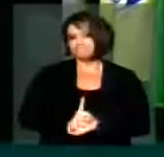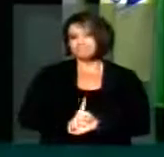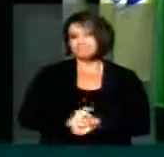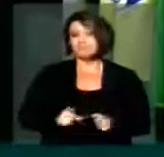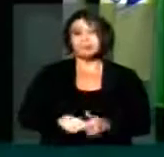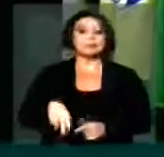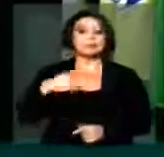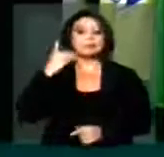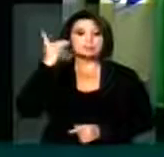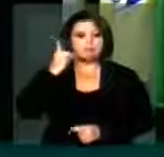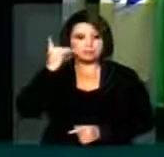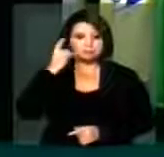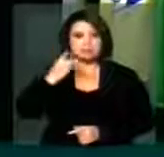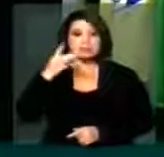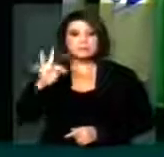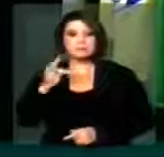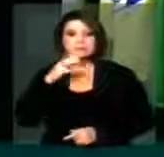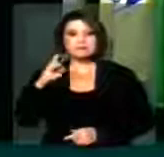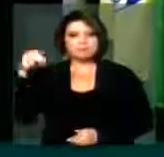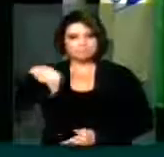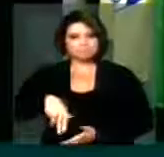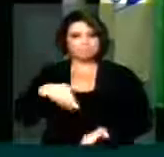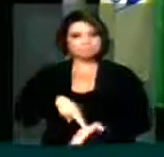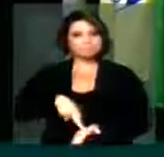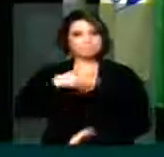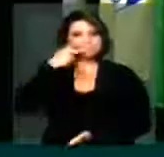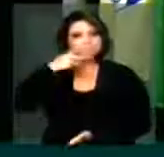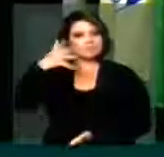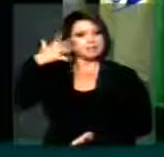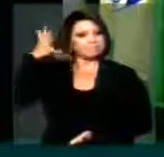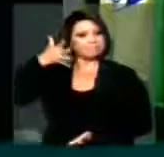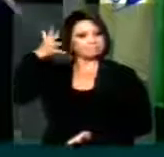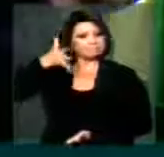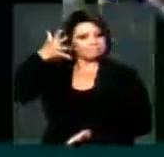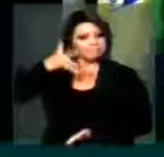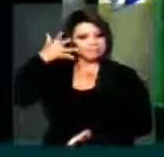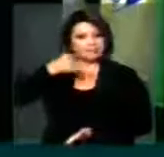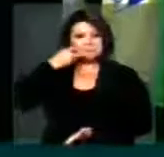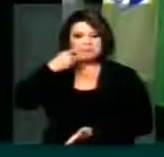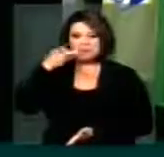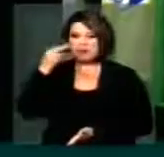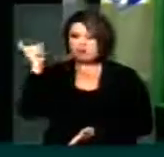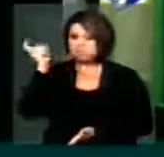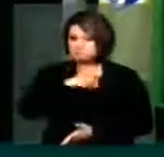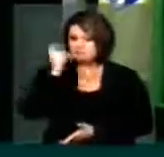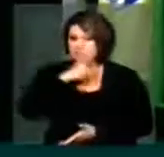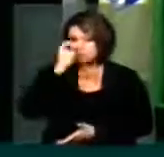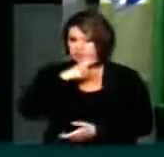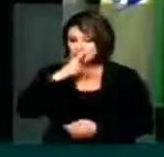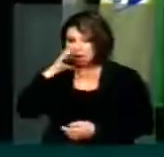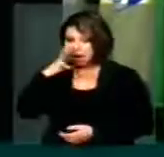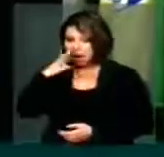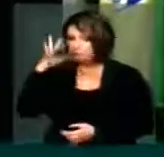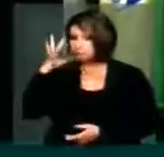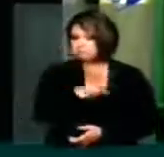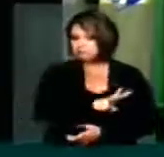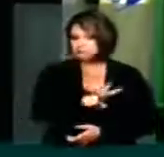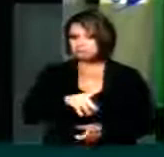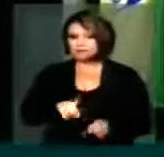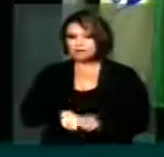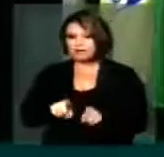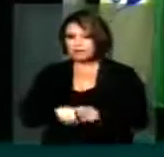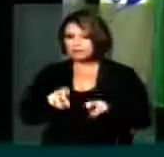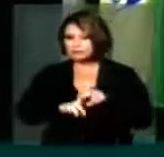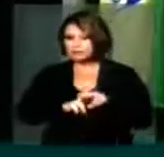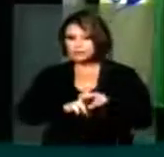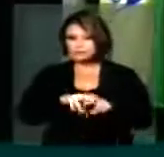deputados do Partido dos Trabalhadores utilizaram esta tribuna para rasgar em verdade sobre os resultados das investigações do cartel de